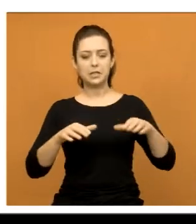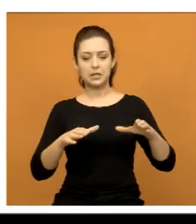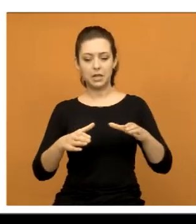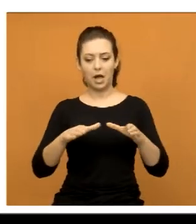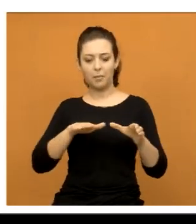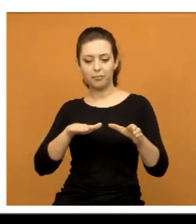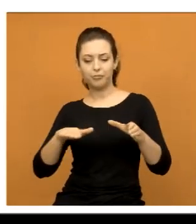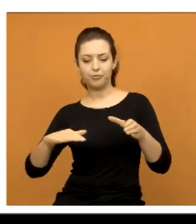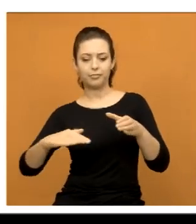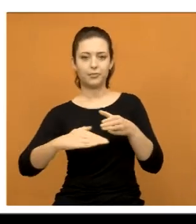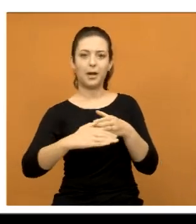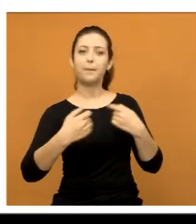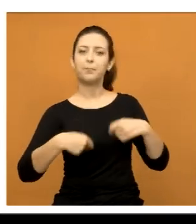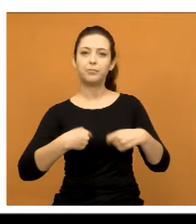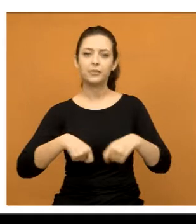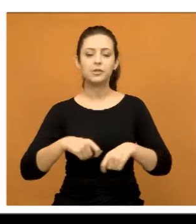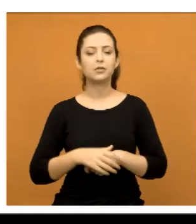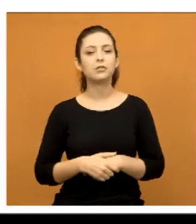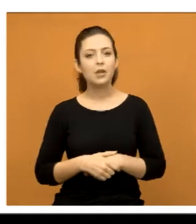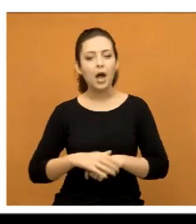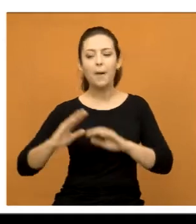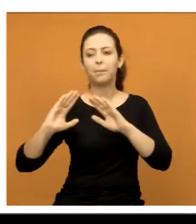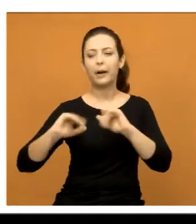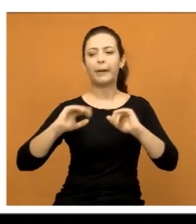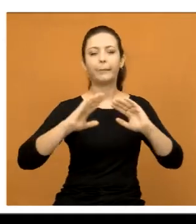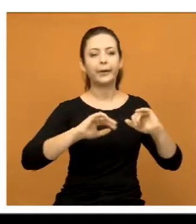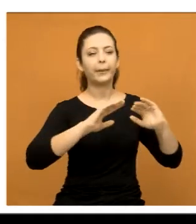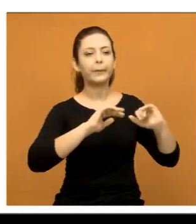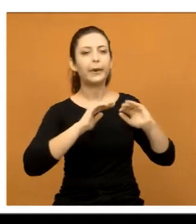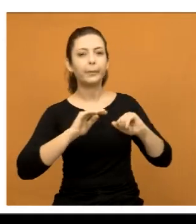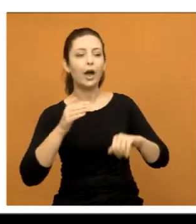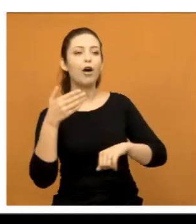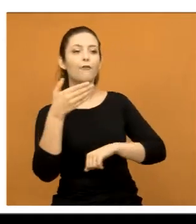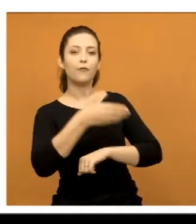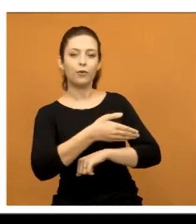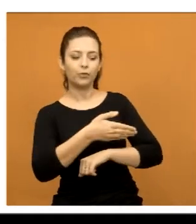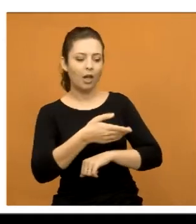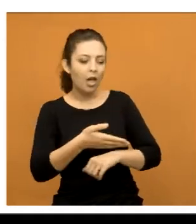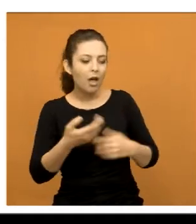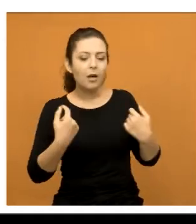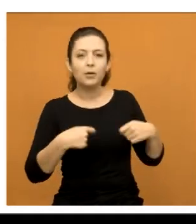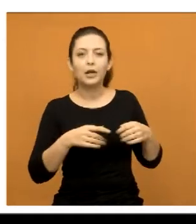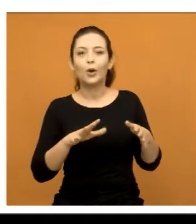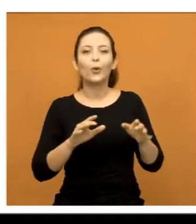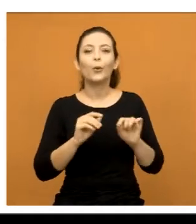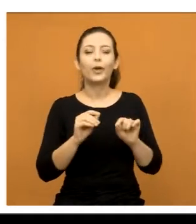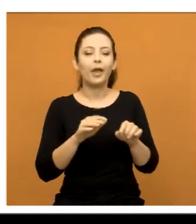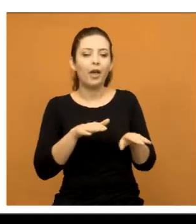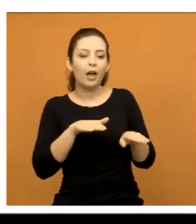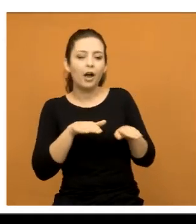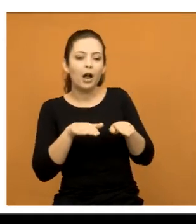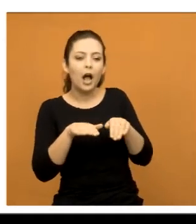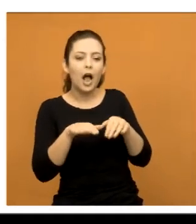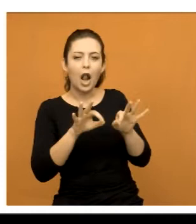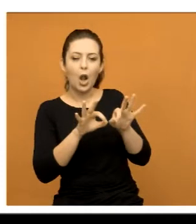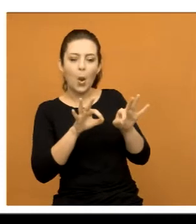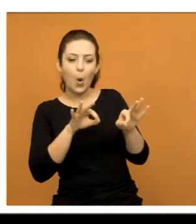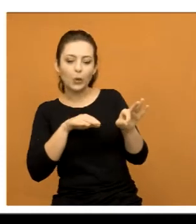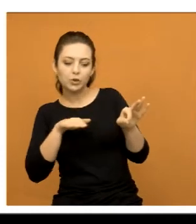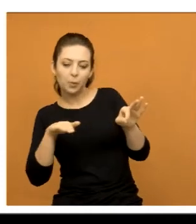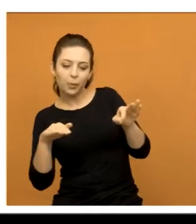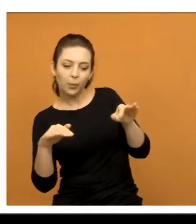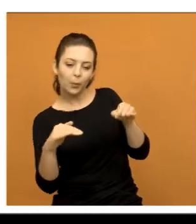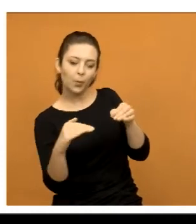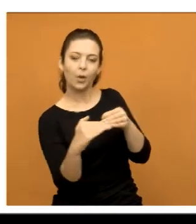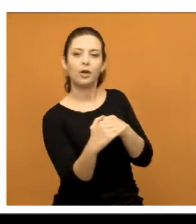Estive lá essa semana, a pedido dos moradores, e aí eles têm que andar, têm que passar o carro muito longe para fazer a rotatória,